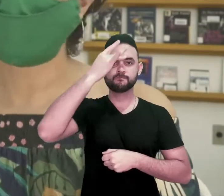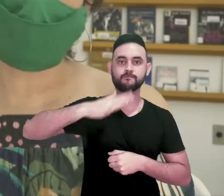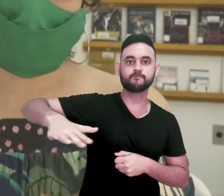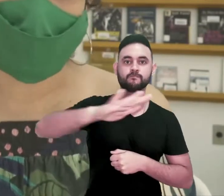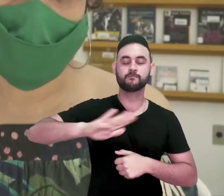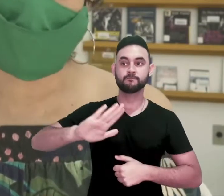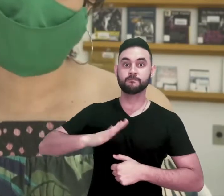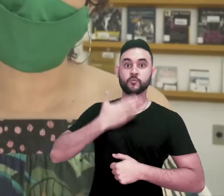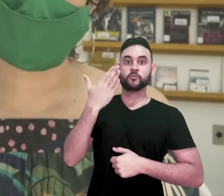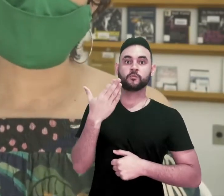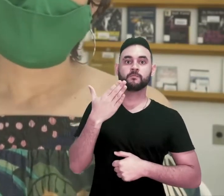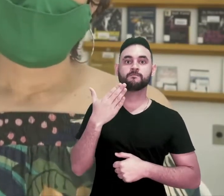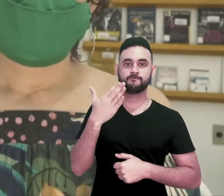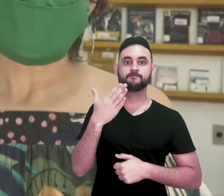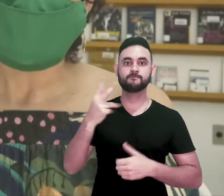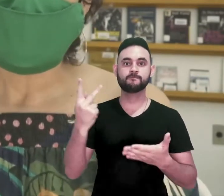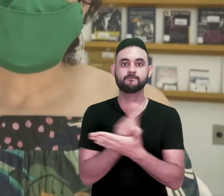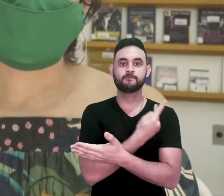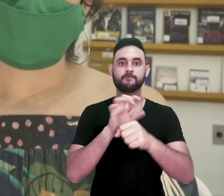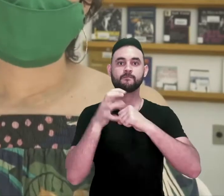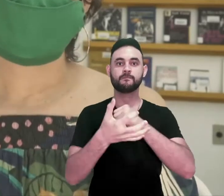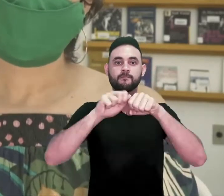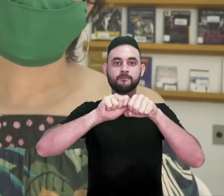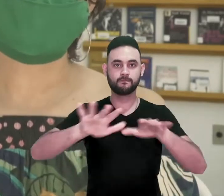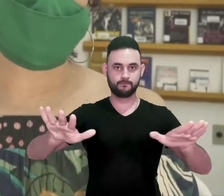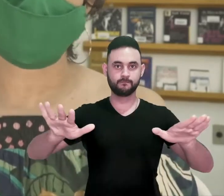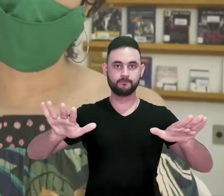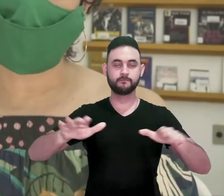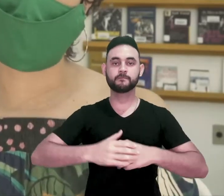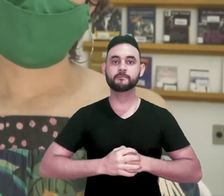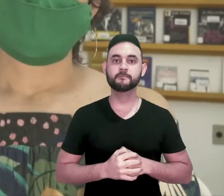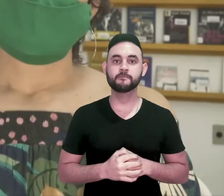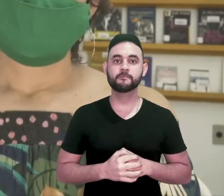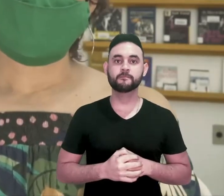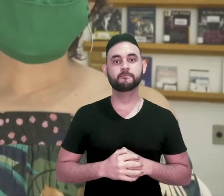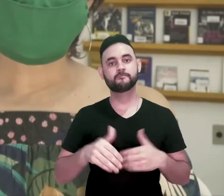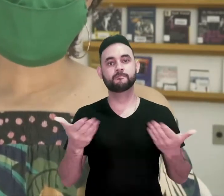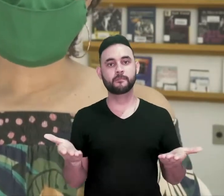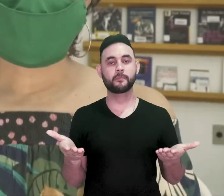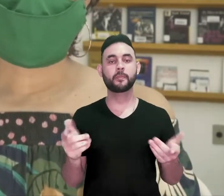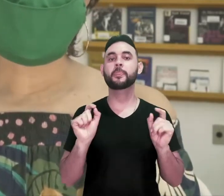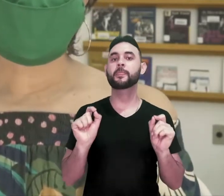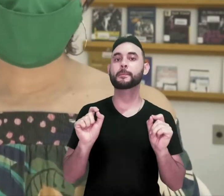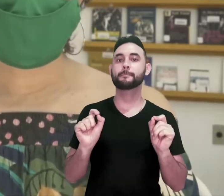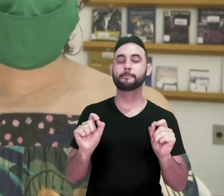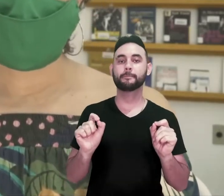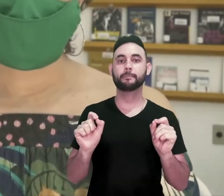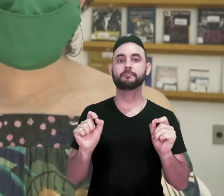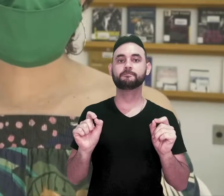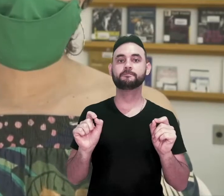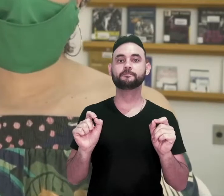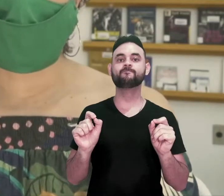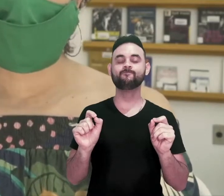ou nem tão surpresa, mas enfim, com a pandemia, né, Covid-19. Então, é aquele momento